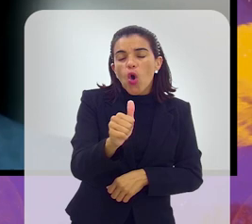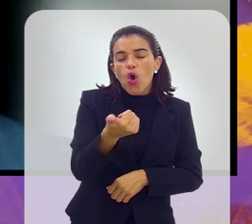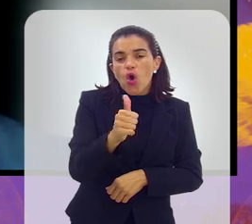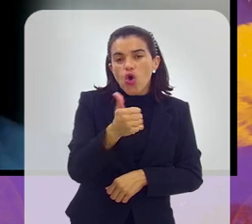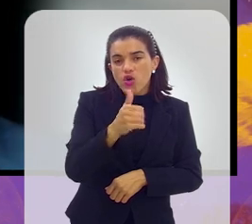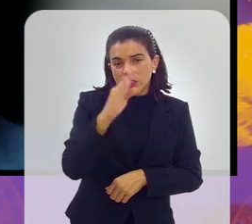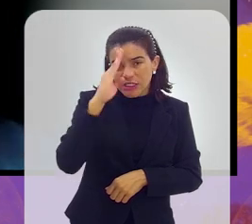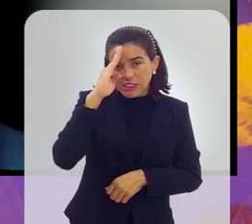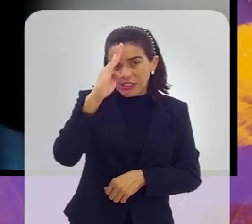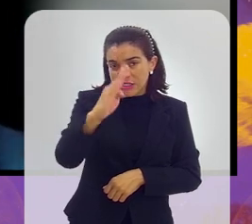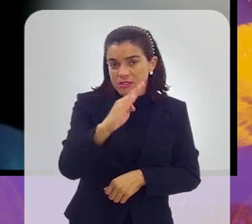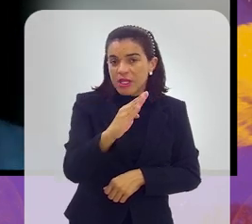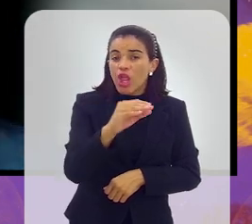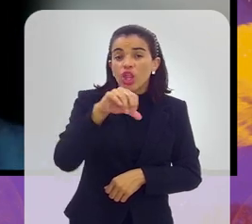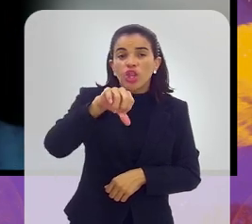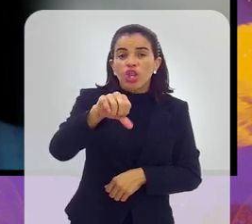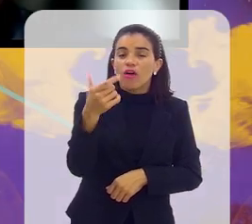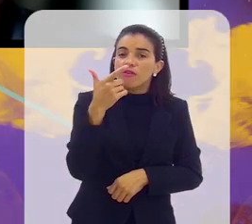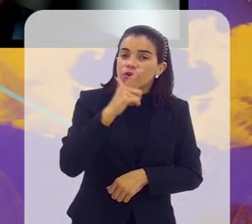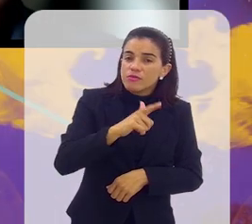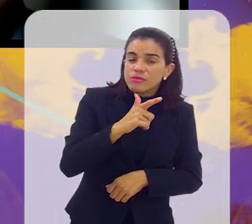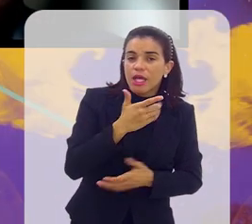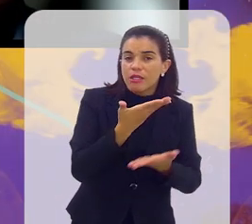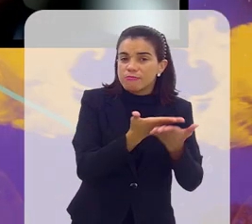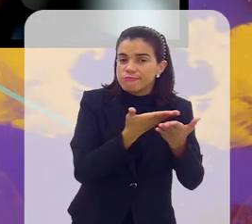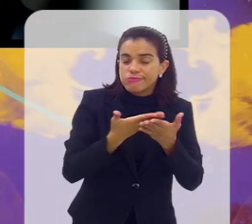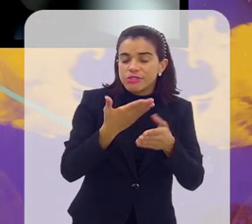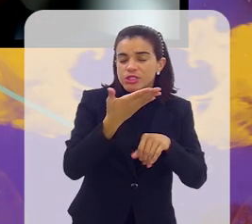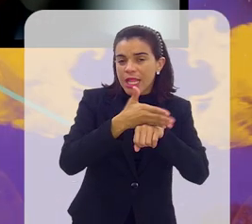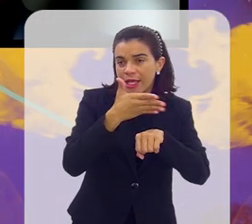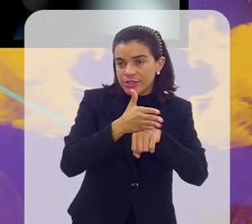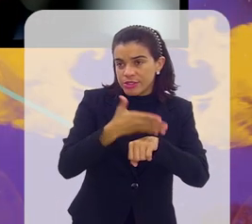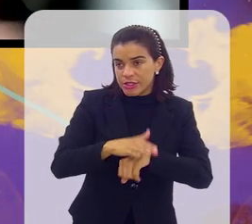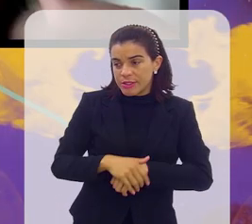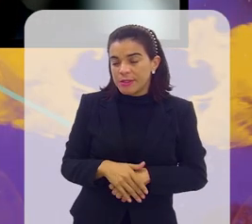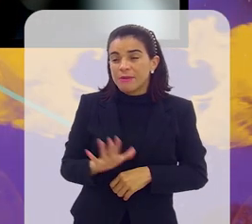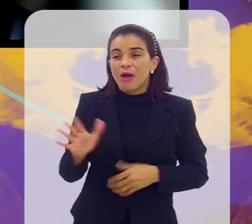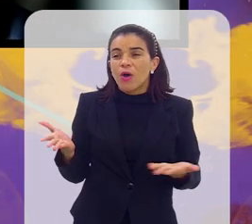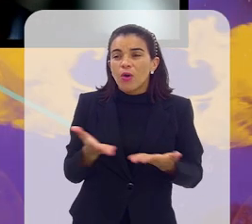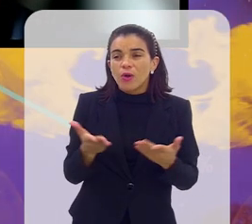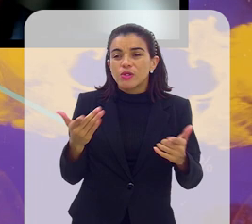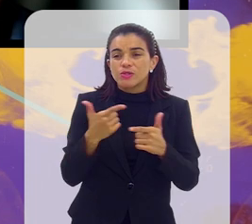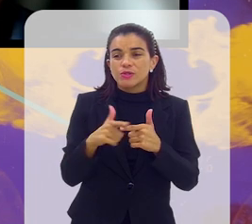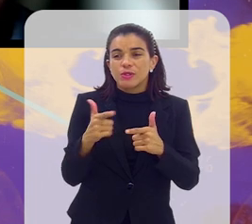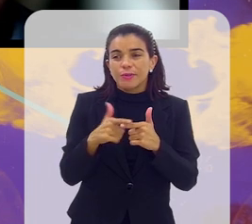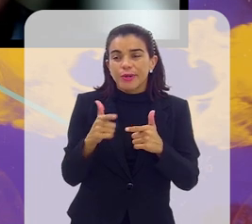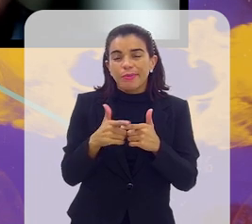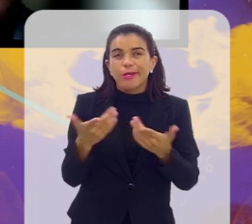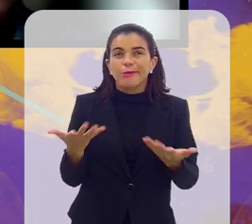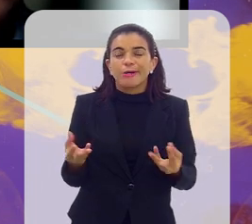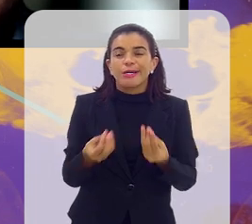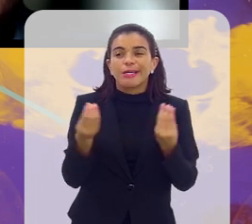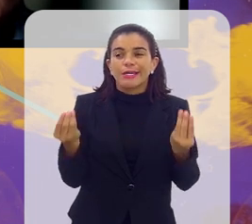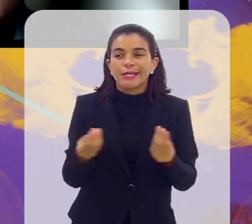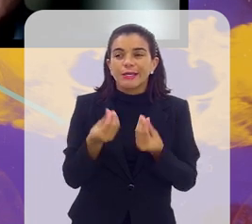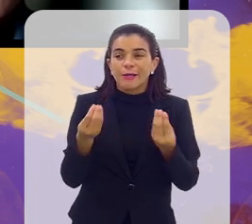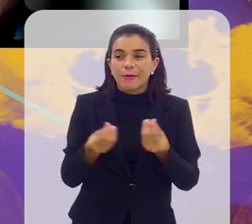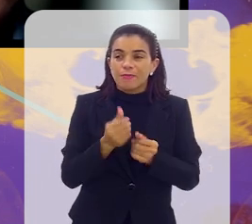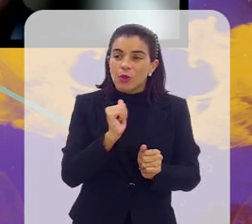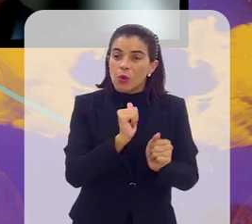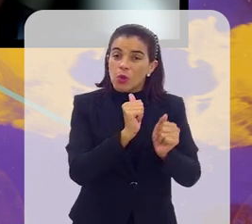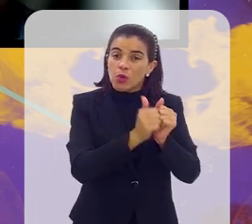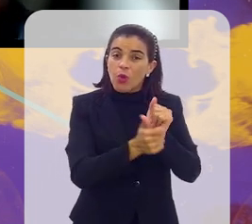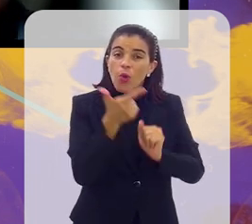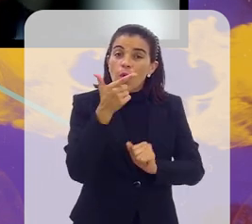e titulares, pelo menos 7 vão e fazem teste, só que eu acho que hoje a gente tem um problema muito de, como eu posso